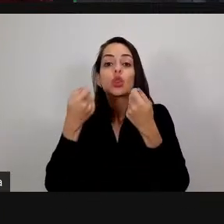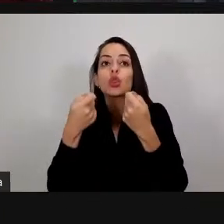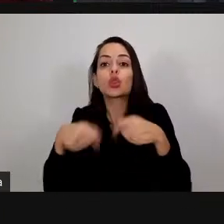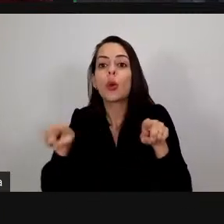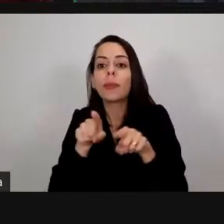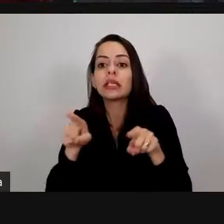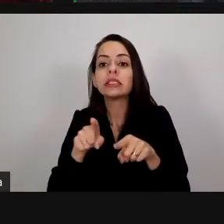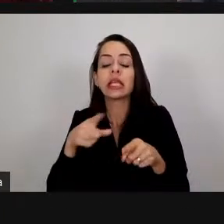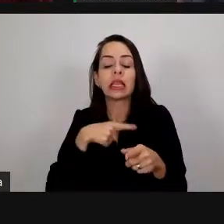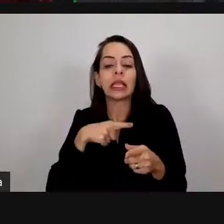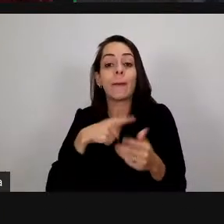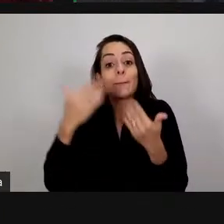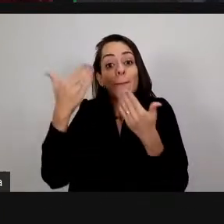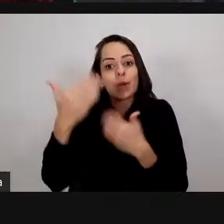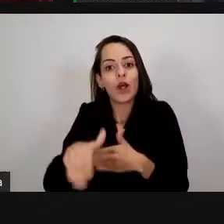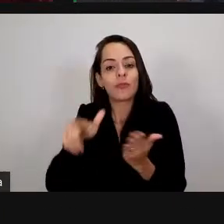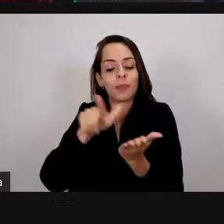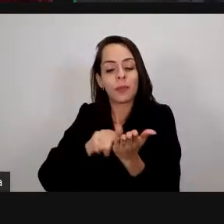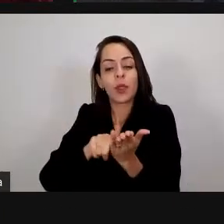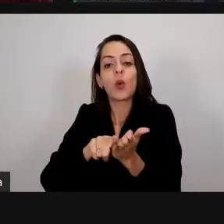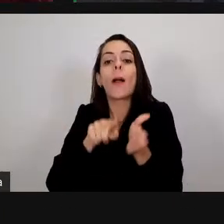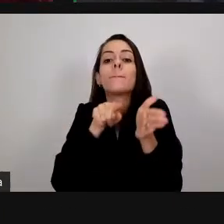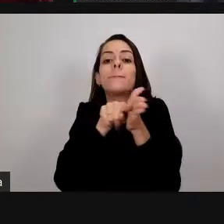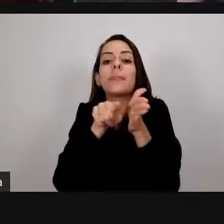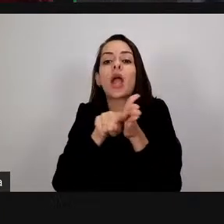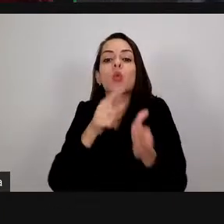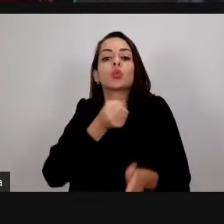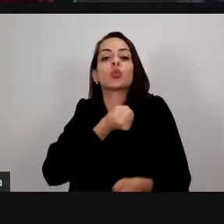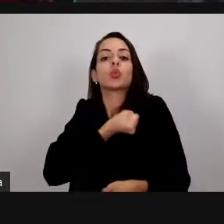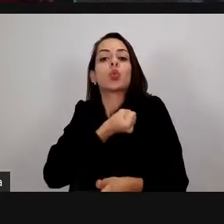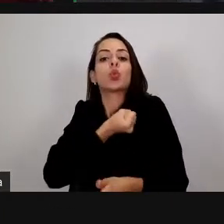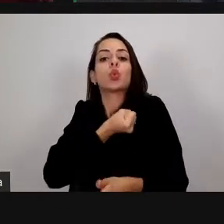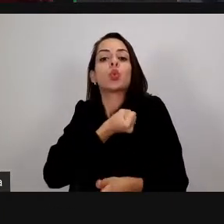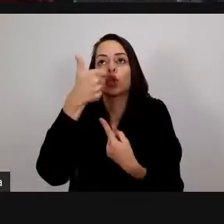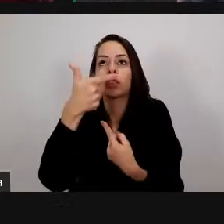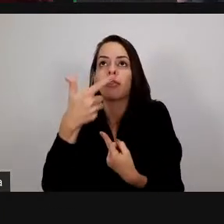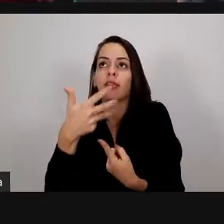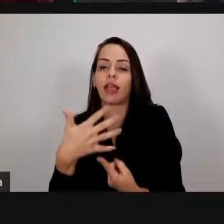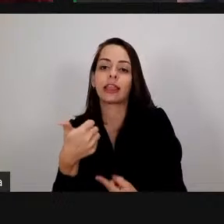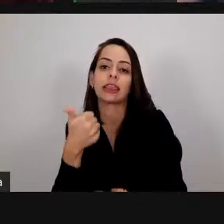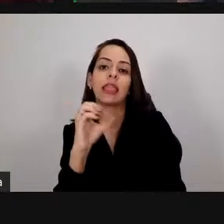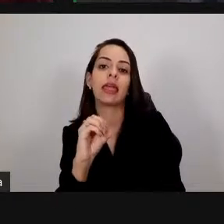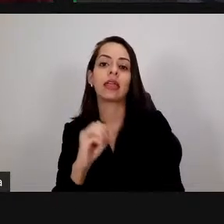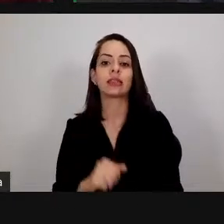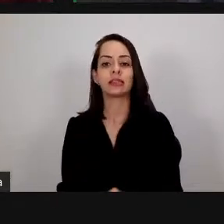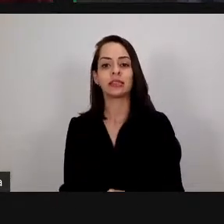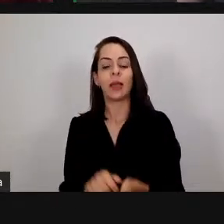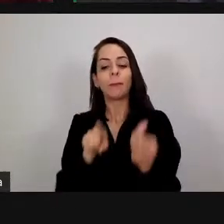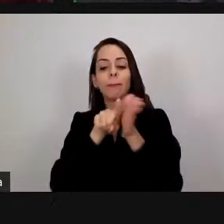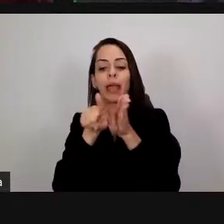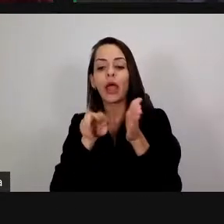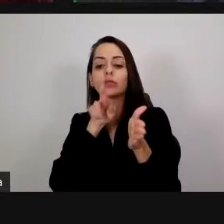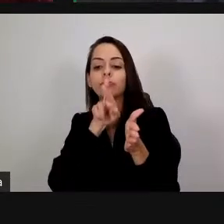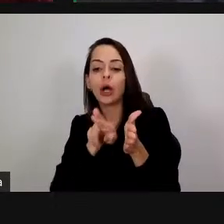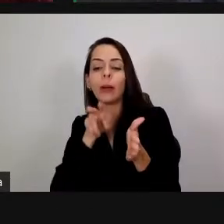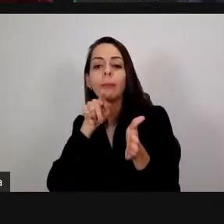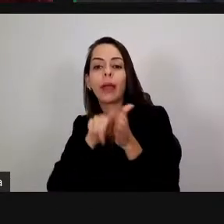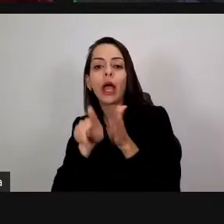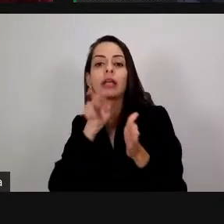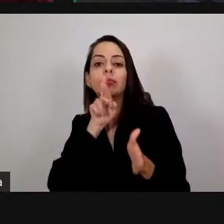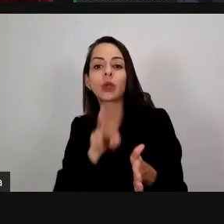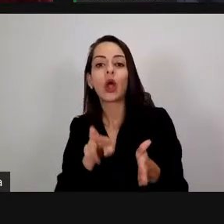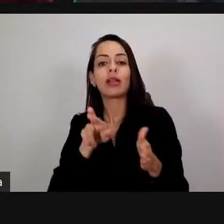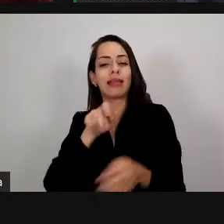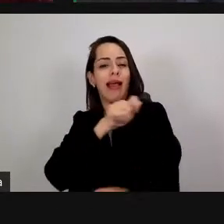ter dez questões ou fazer uma redação tem dezenas de outros instrumentos avaliativos a gente não precisa usar o mesmo instrumento para todos os alunos